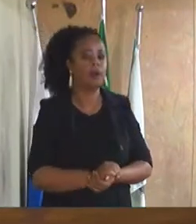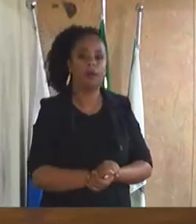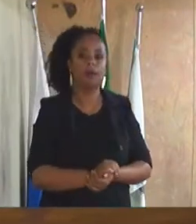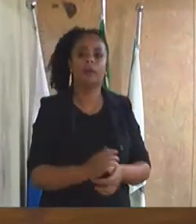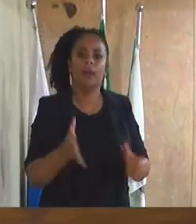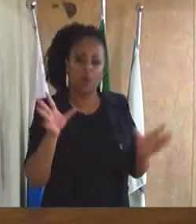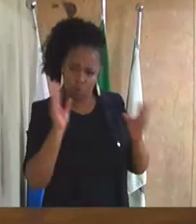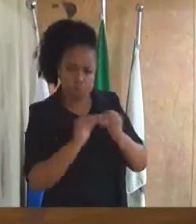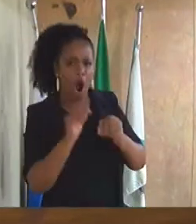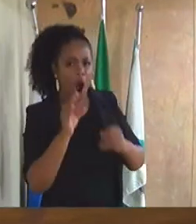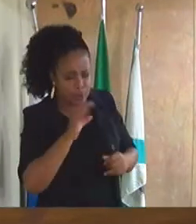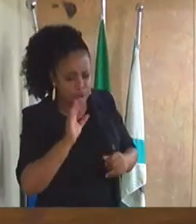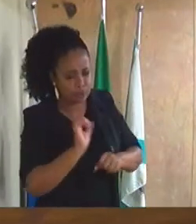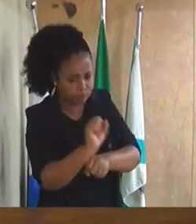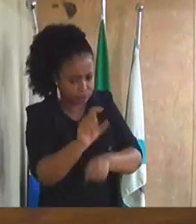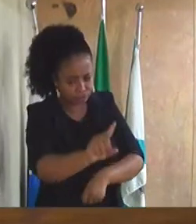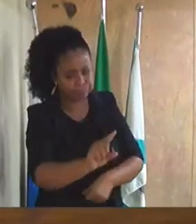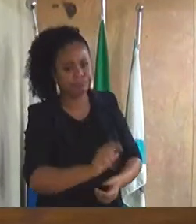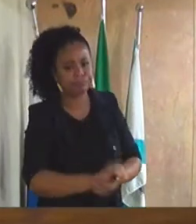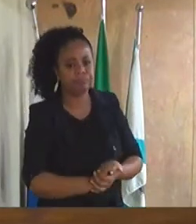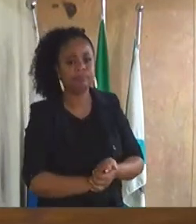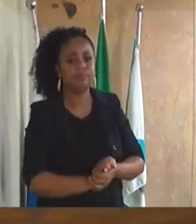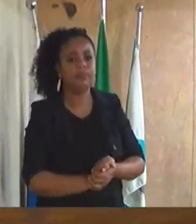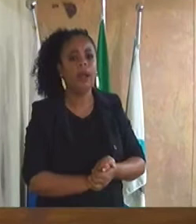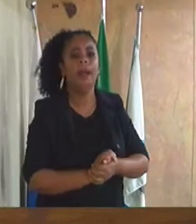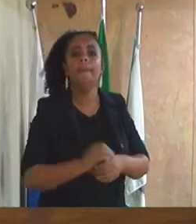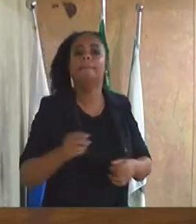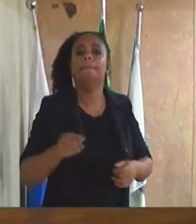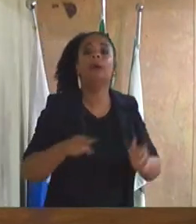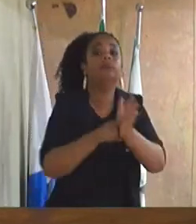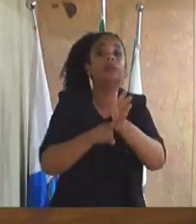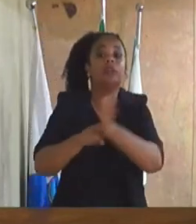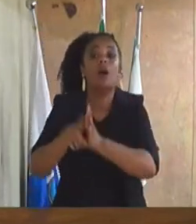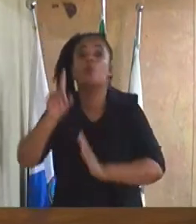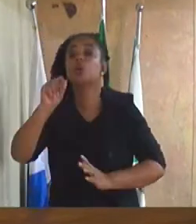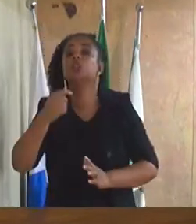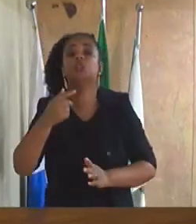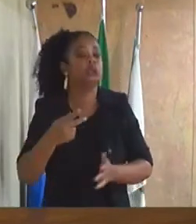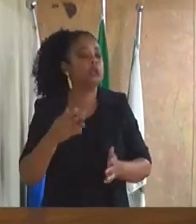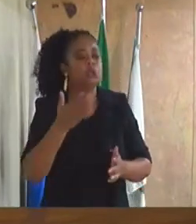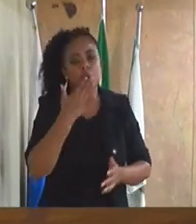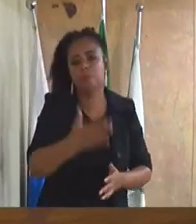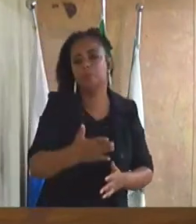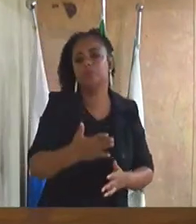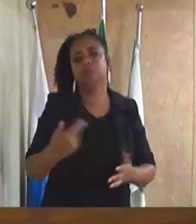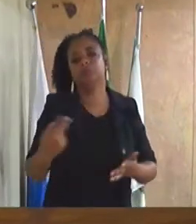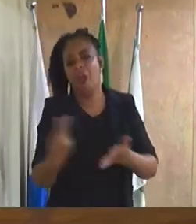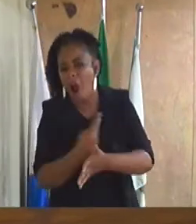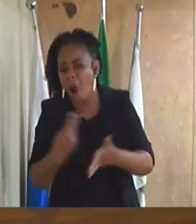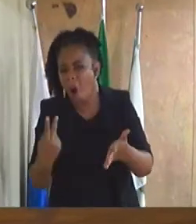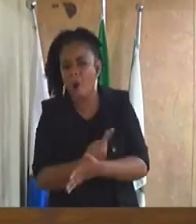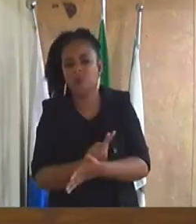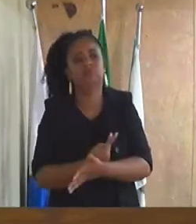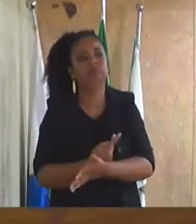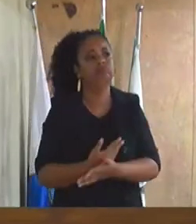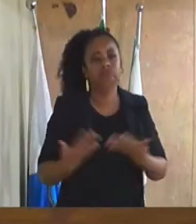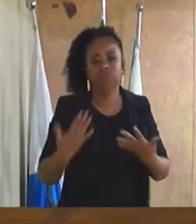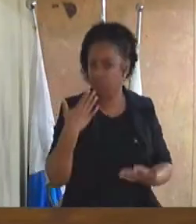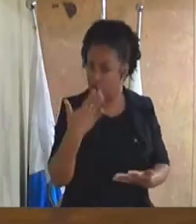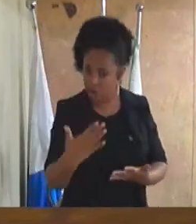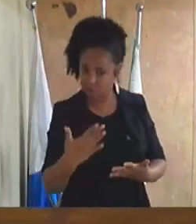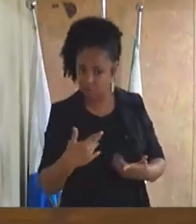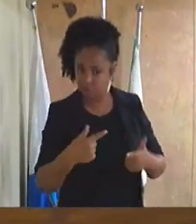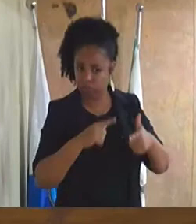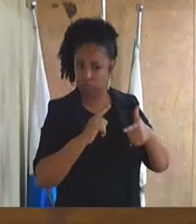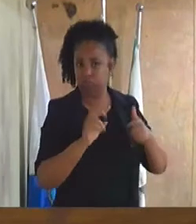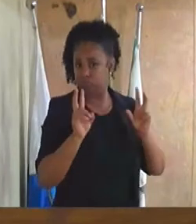para concluir vereador para verificar qualquer tipo de irregularidade em relação aos caminhões ele disse que